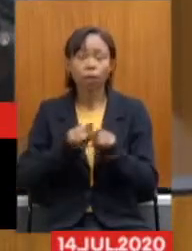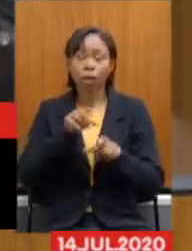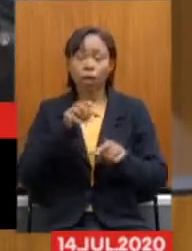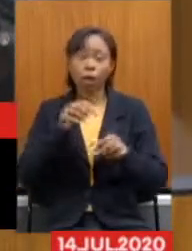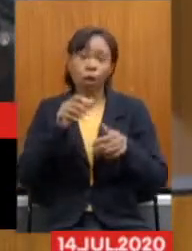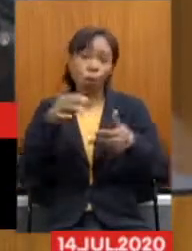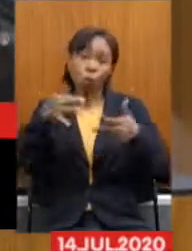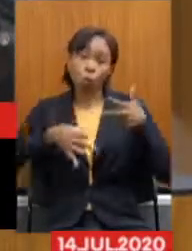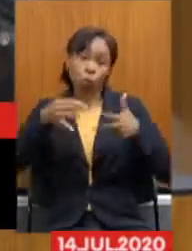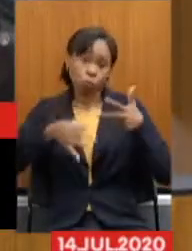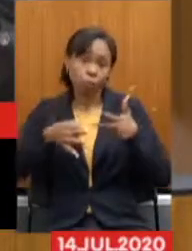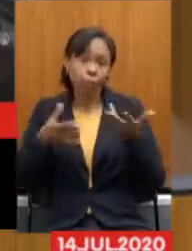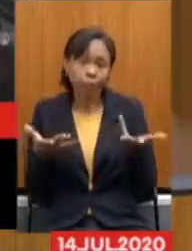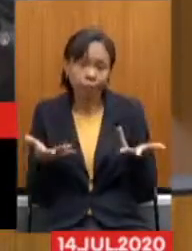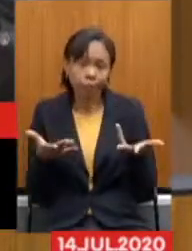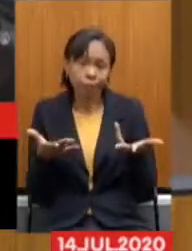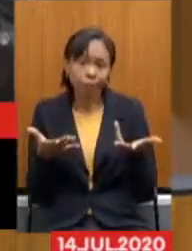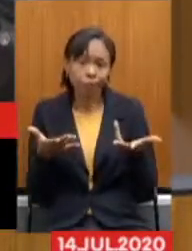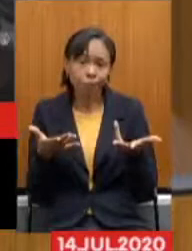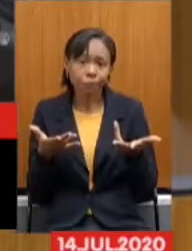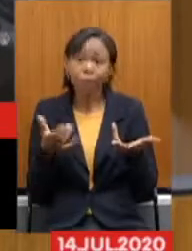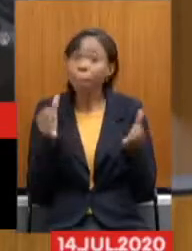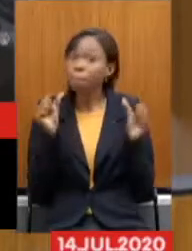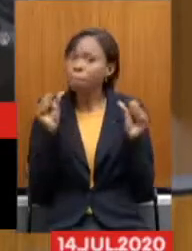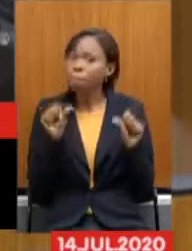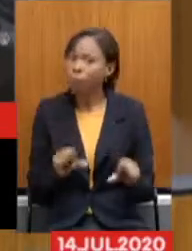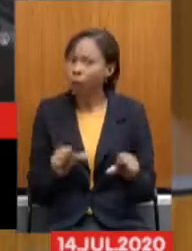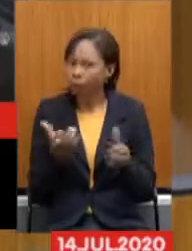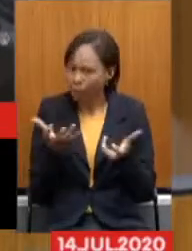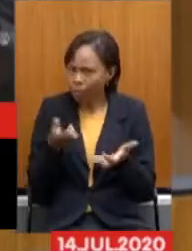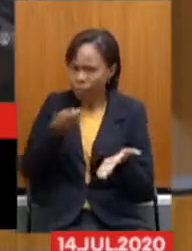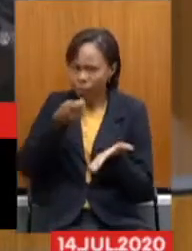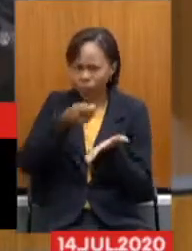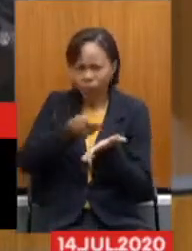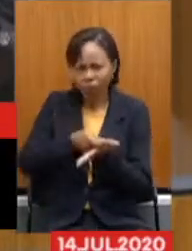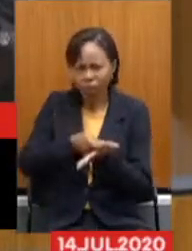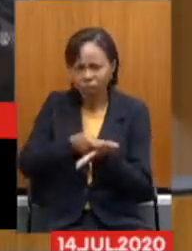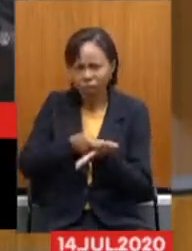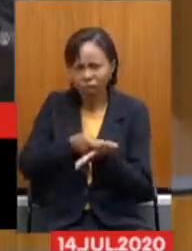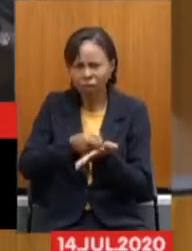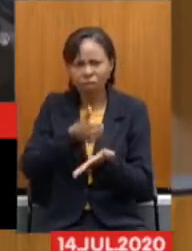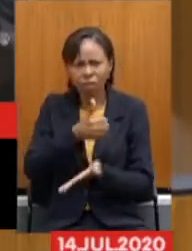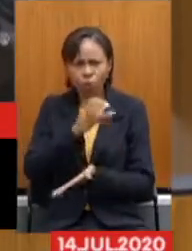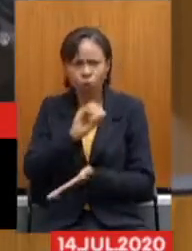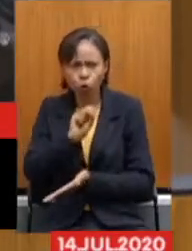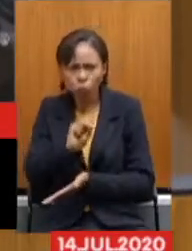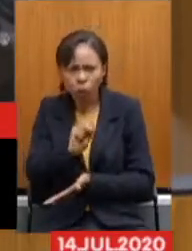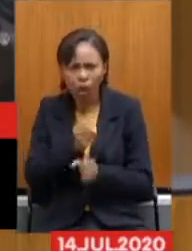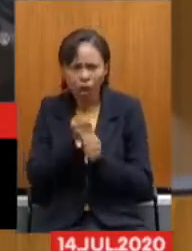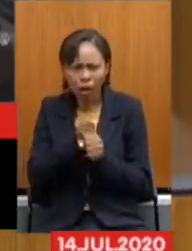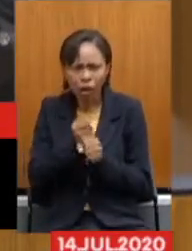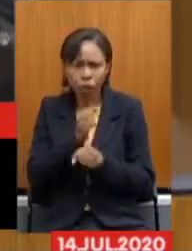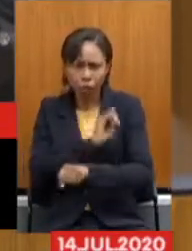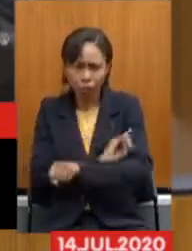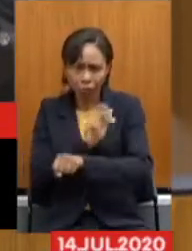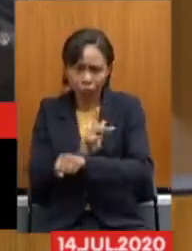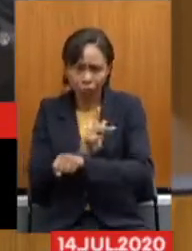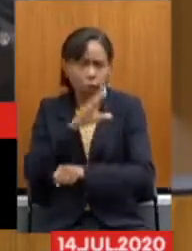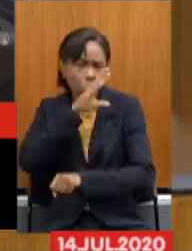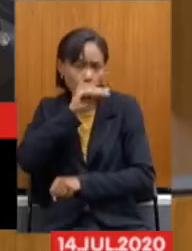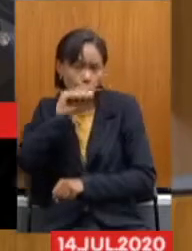E quer E pior Quer pagar Os 108 anos Ipseng De seus servidores